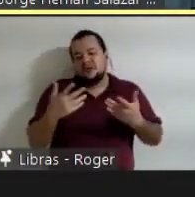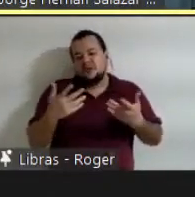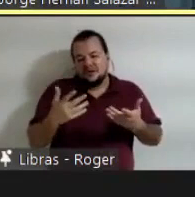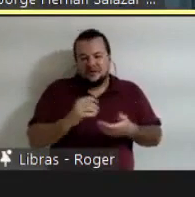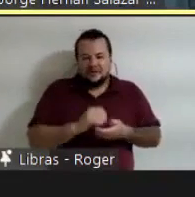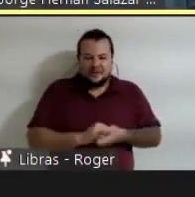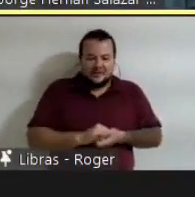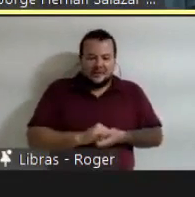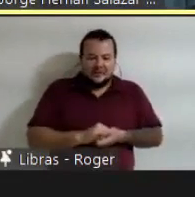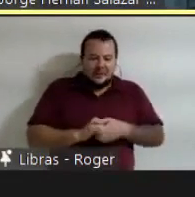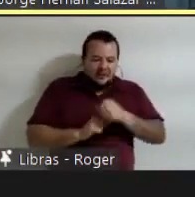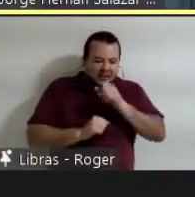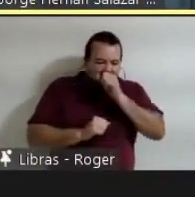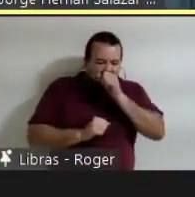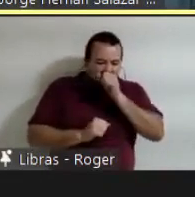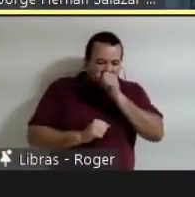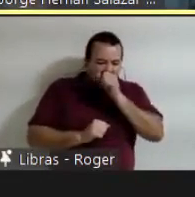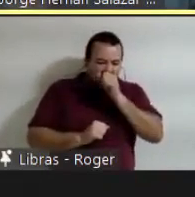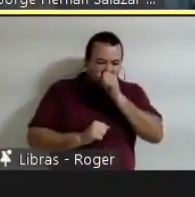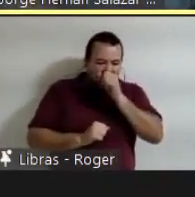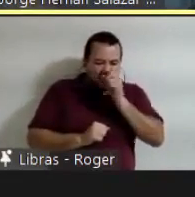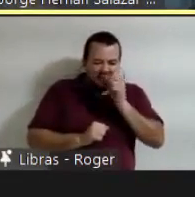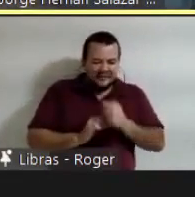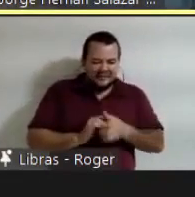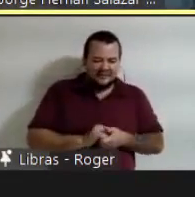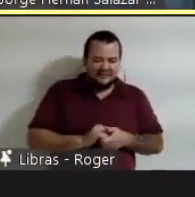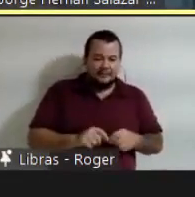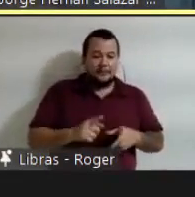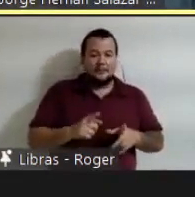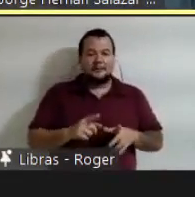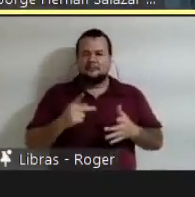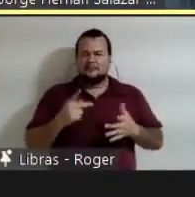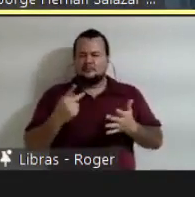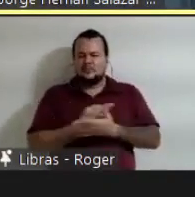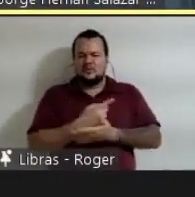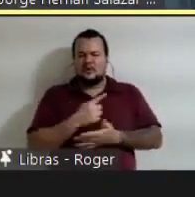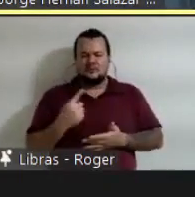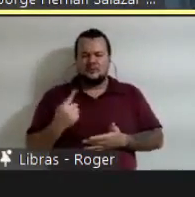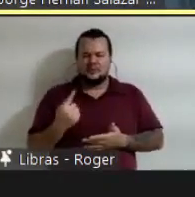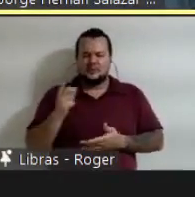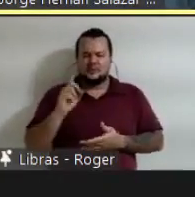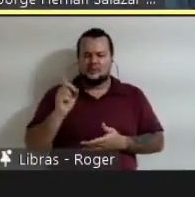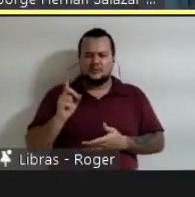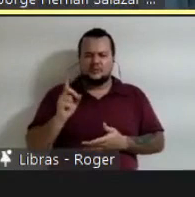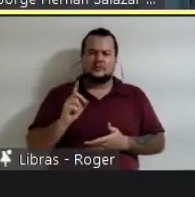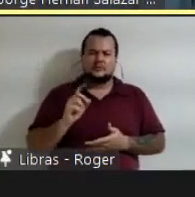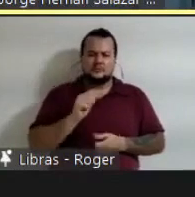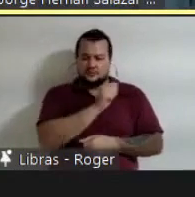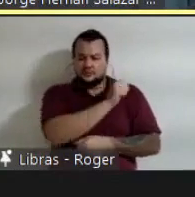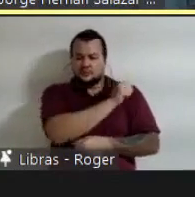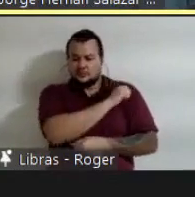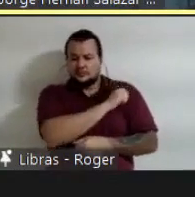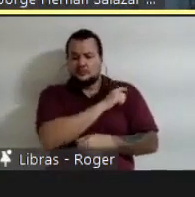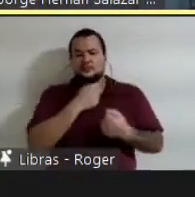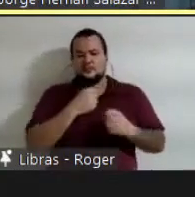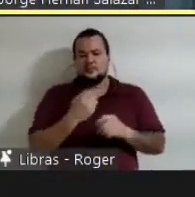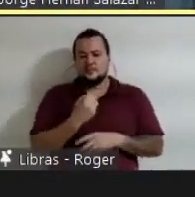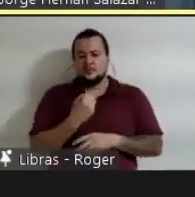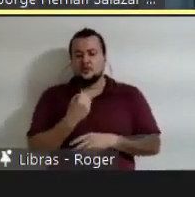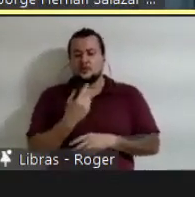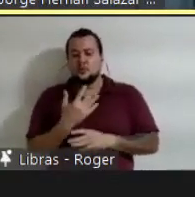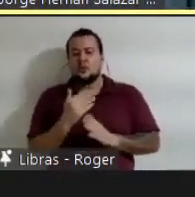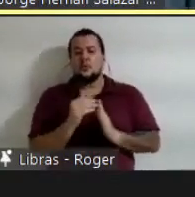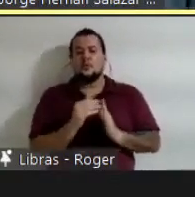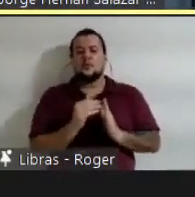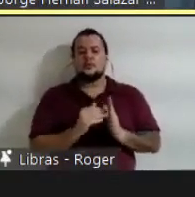Nossos estudantes necessitan um bom modelo que imitar. Necesitan um profissional de investigação trabalhando com eles, ajudando